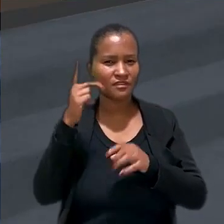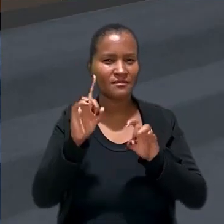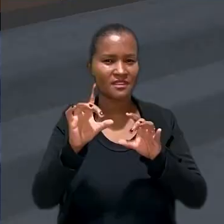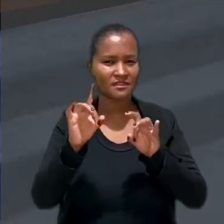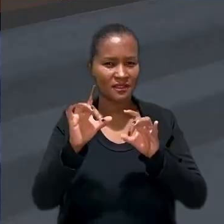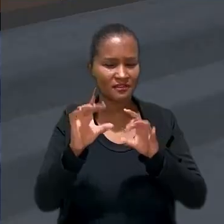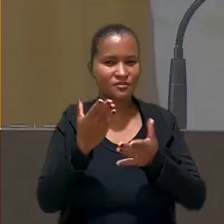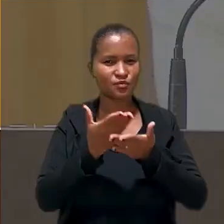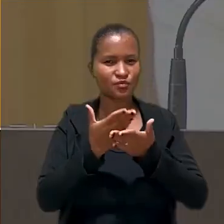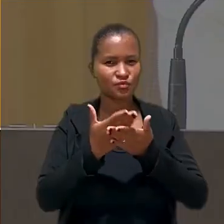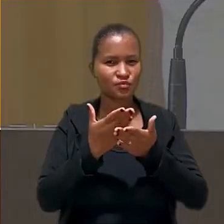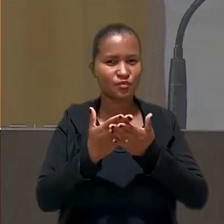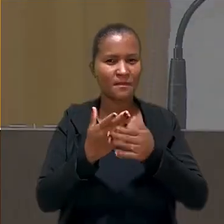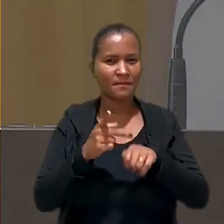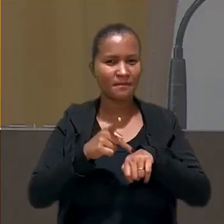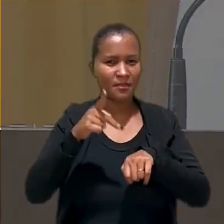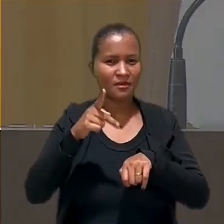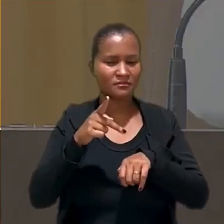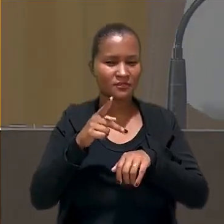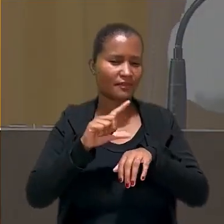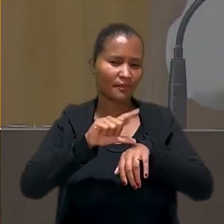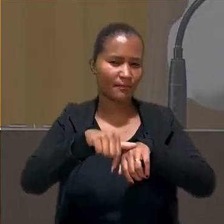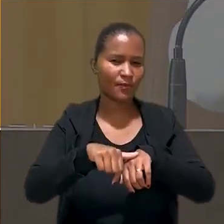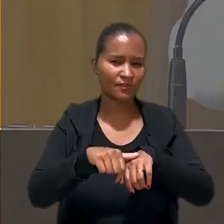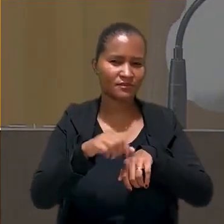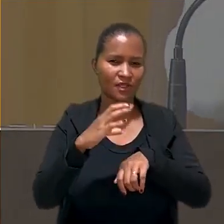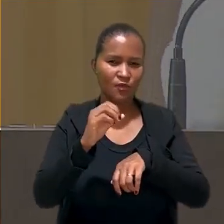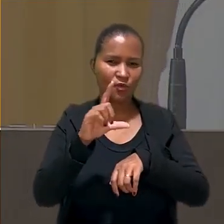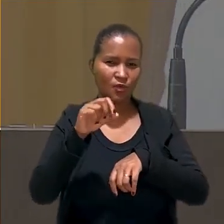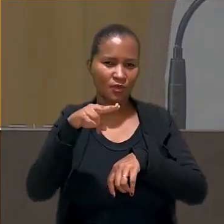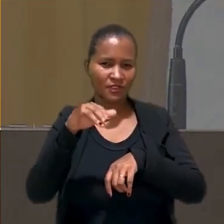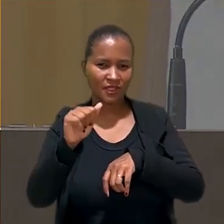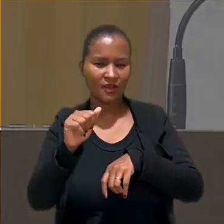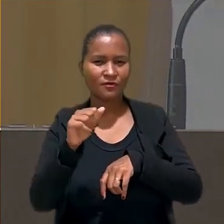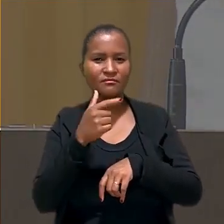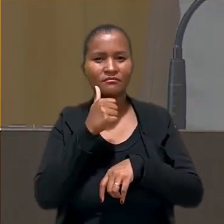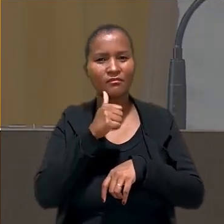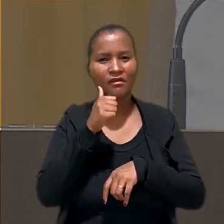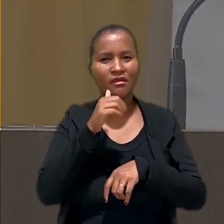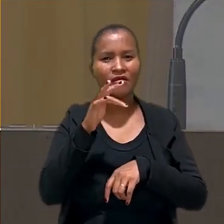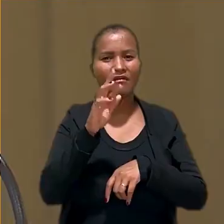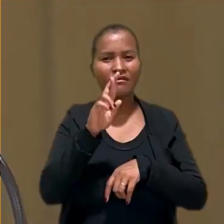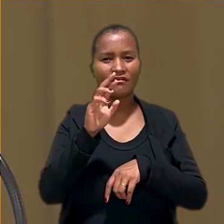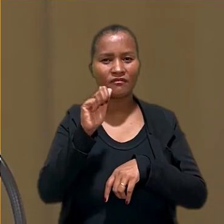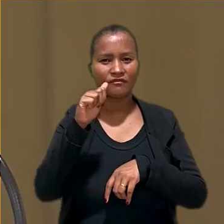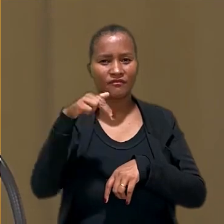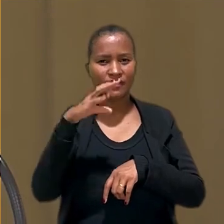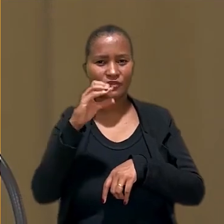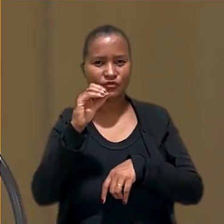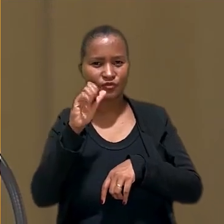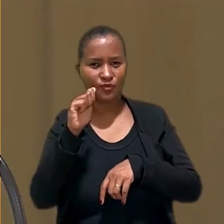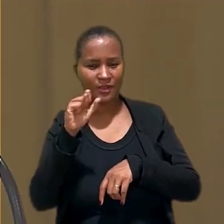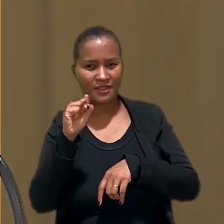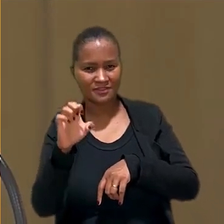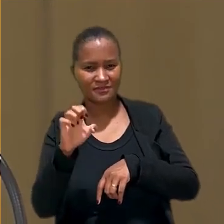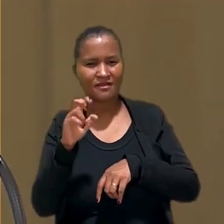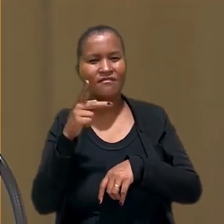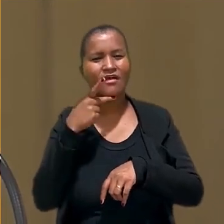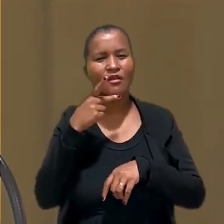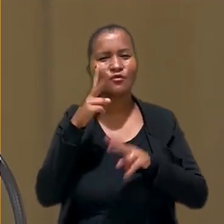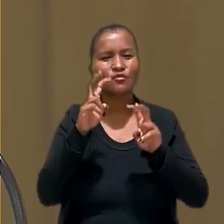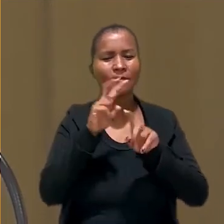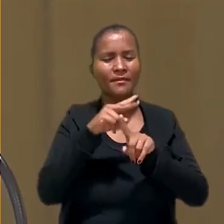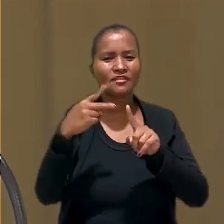e especialista em estudos pós-coloniais, Françoise Vergès, abordou a perspectiva feminista